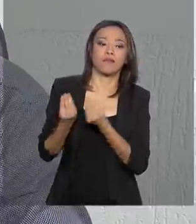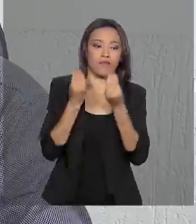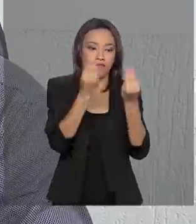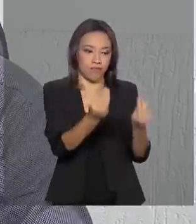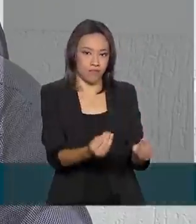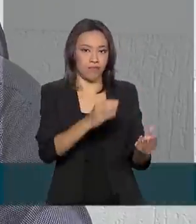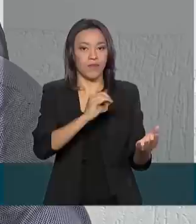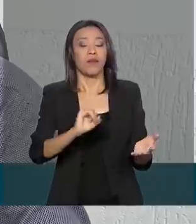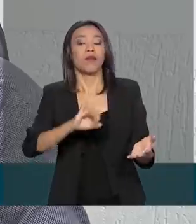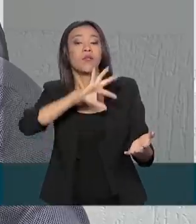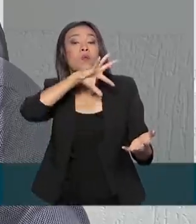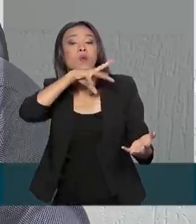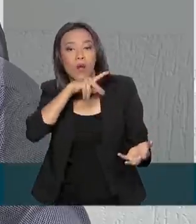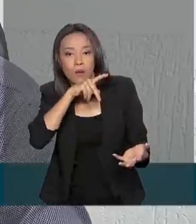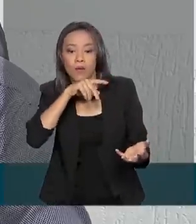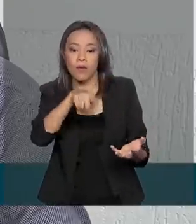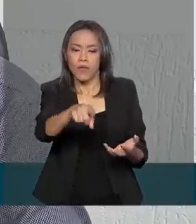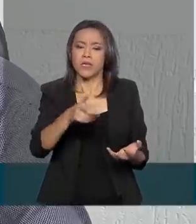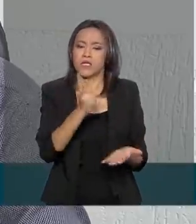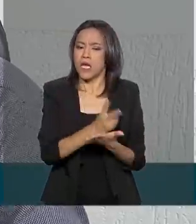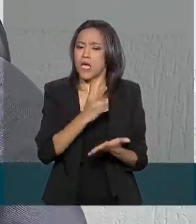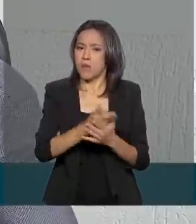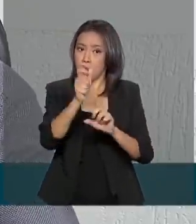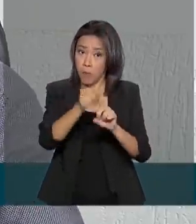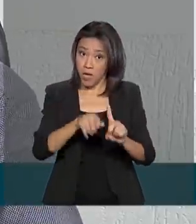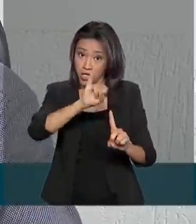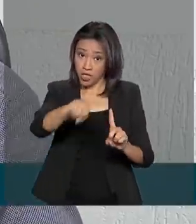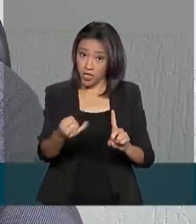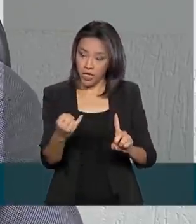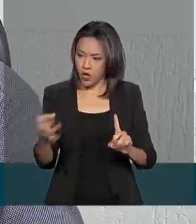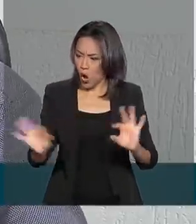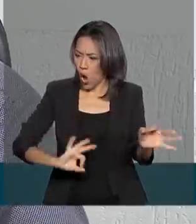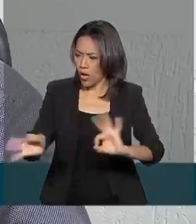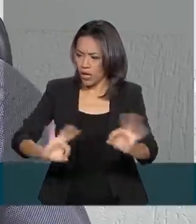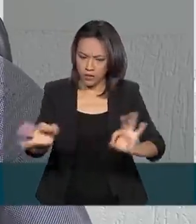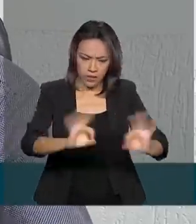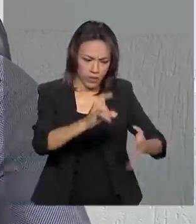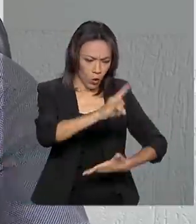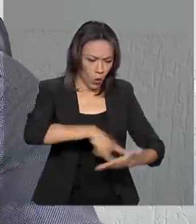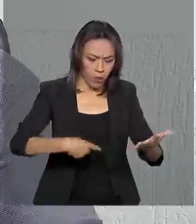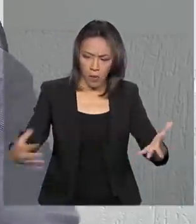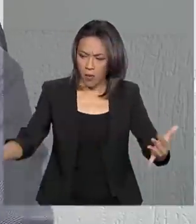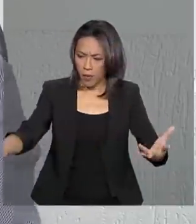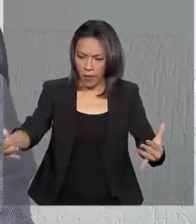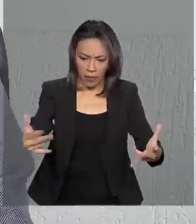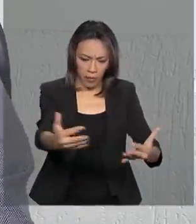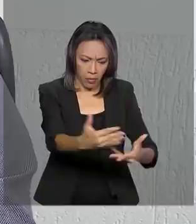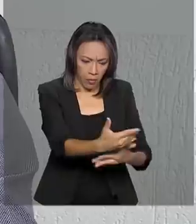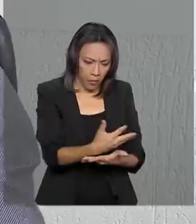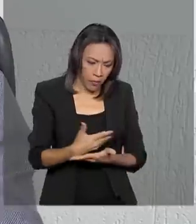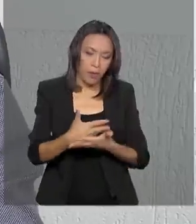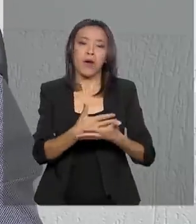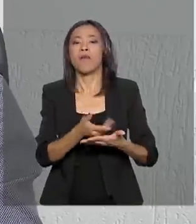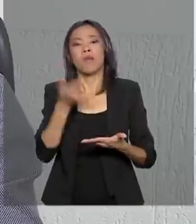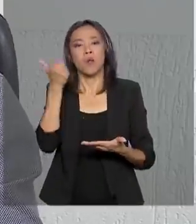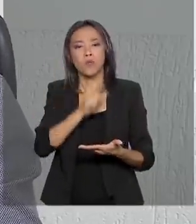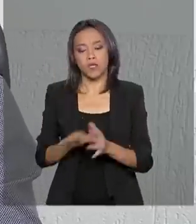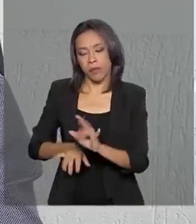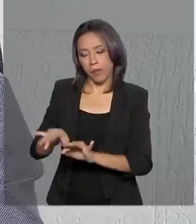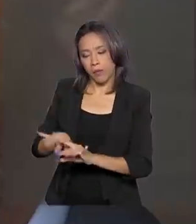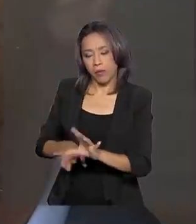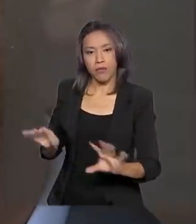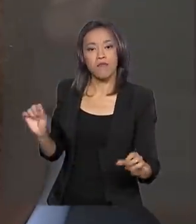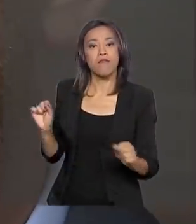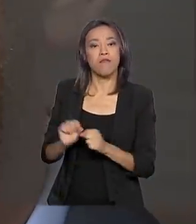anos, quando chega no mês de janeiro, eu já começo a organizar toda a minha documentação para poder fazer a minha transmissão da minha declaração logo no